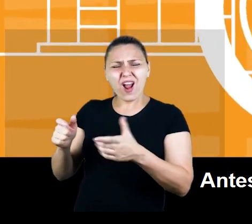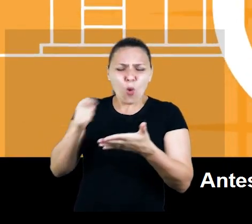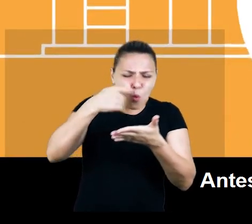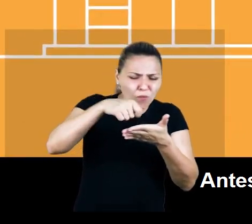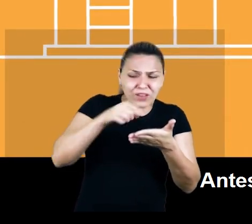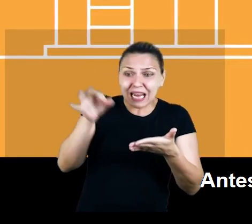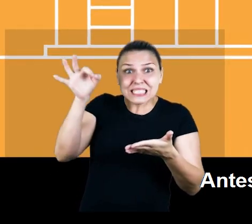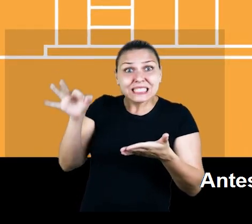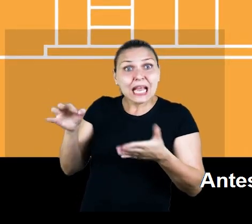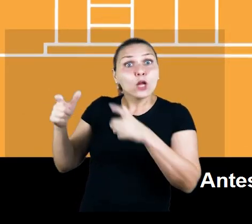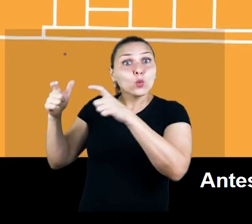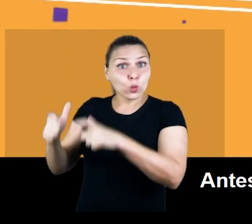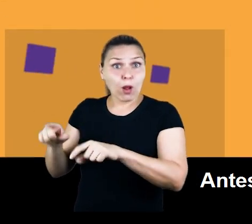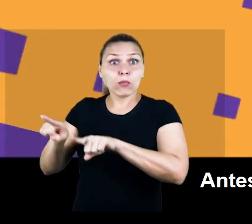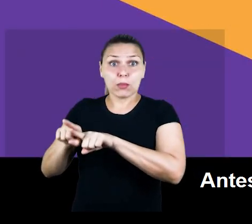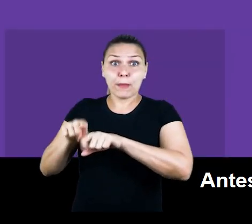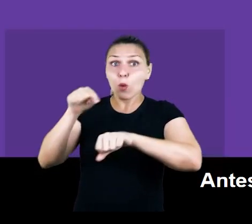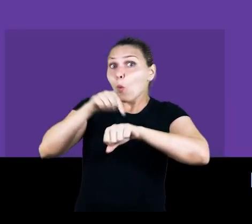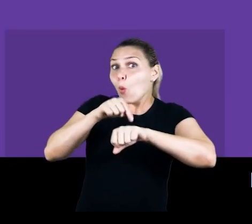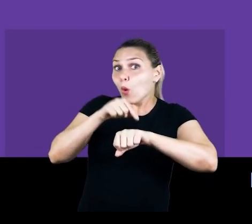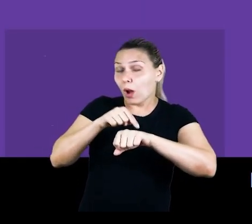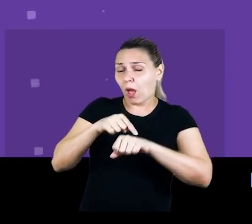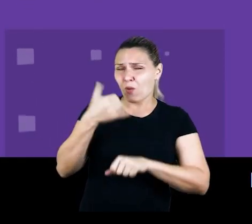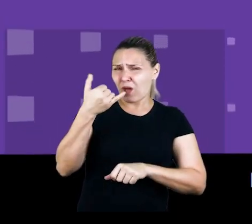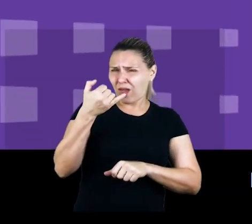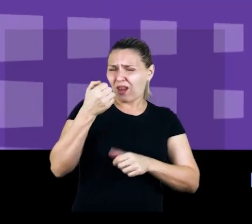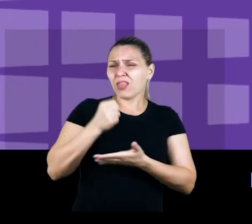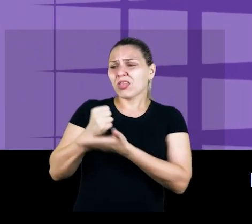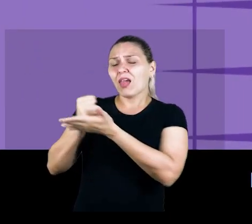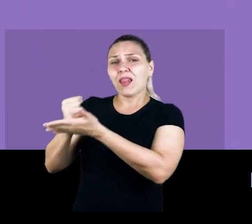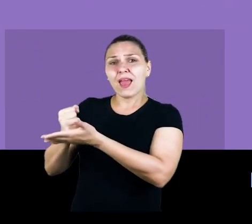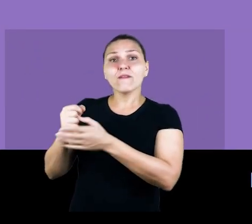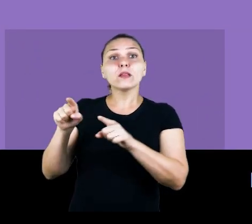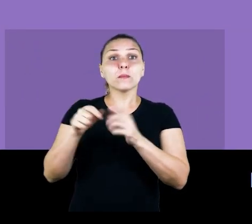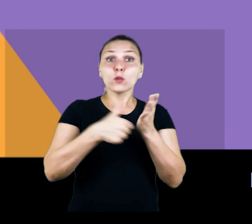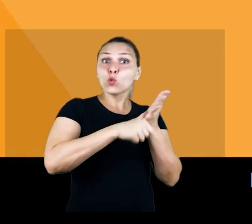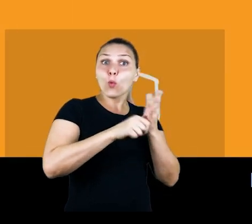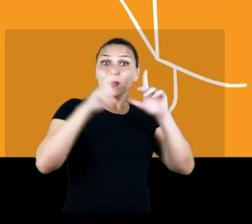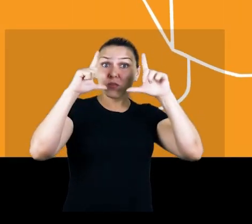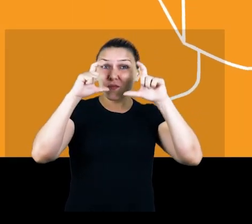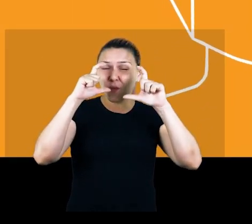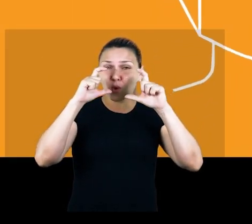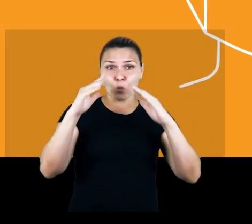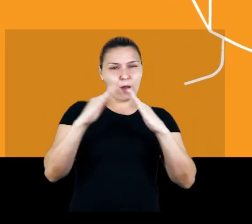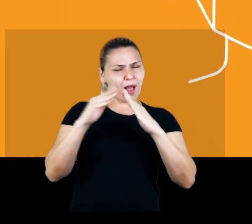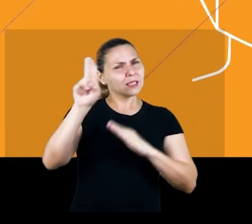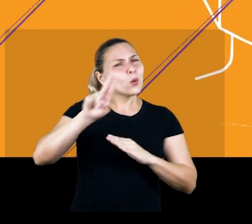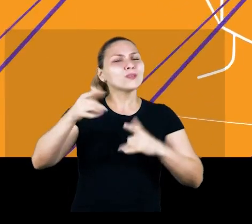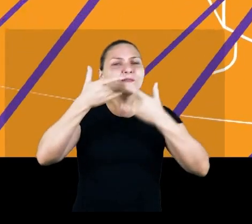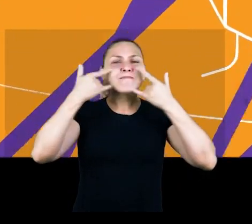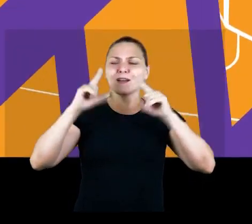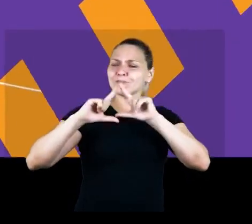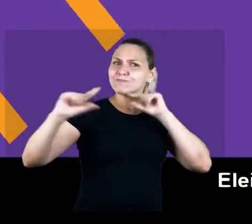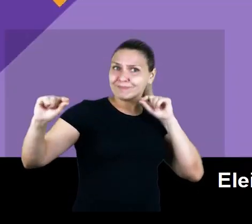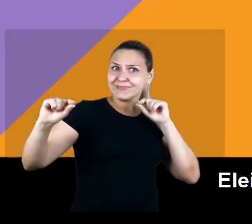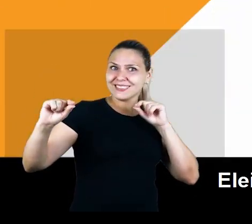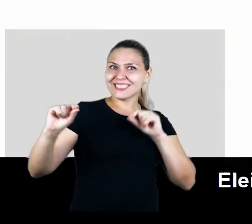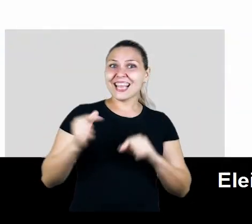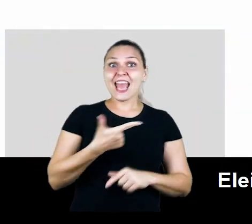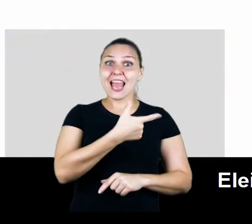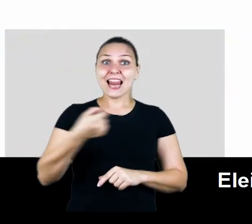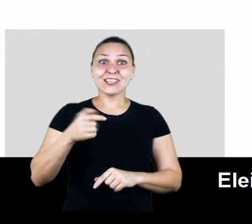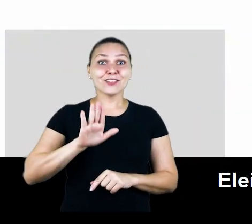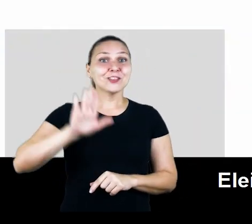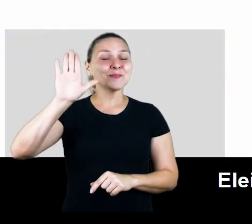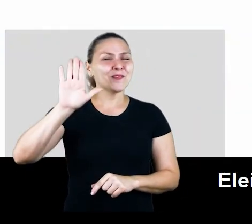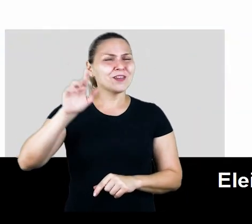confira o local e o horário de votação. Leve uma caneta e um documento com foto. E não saia de casa sem máscara. Eleições